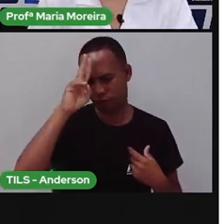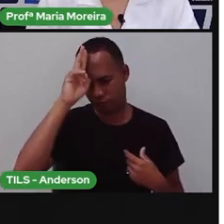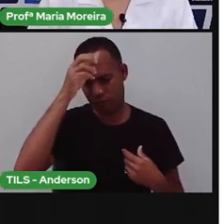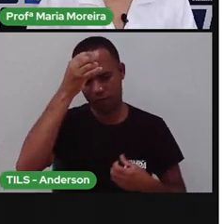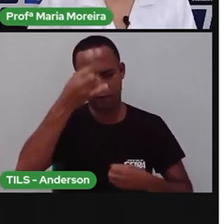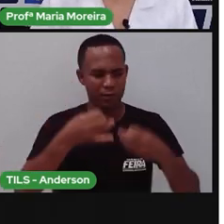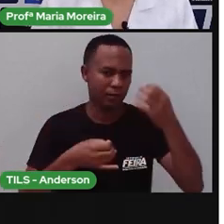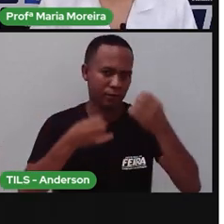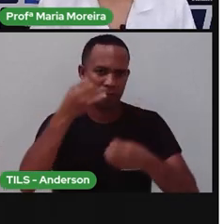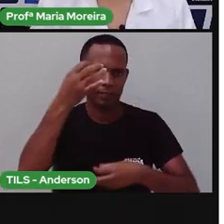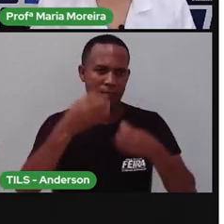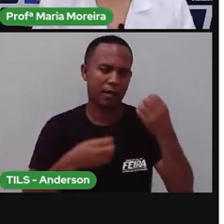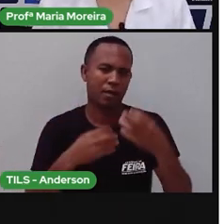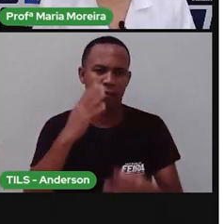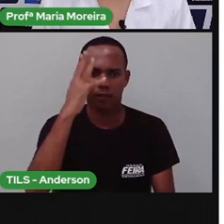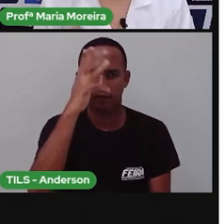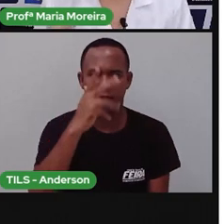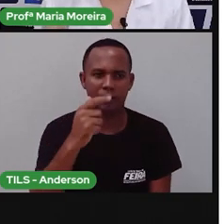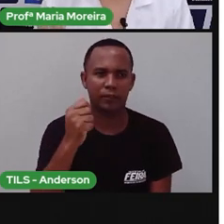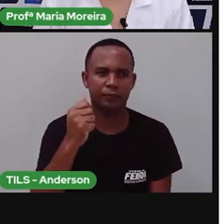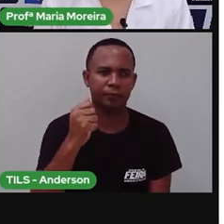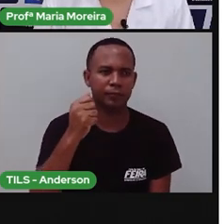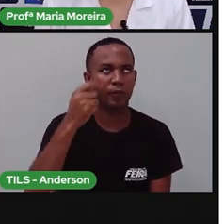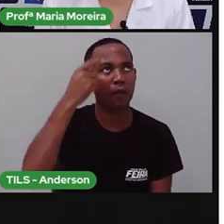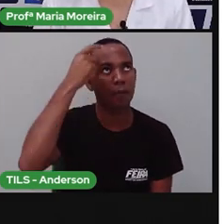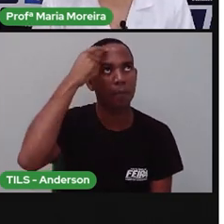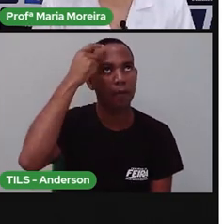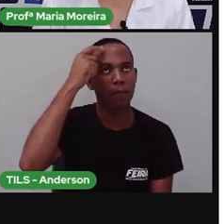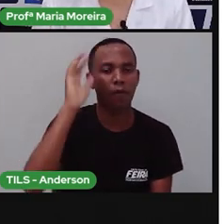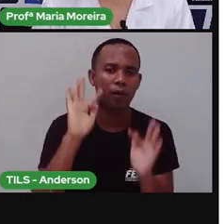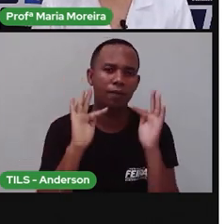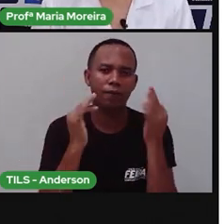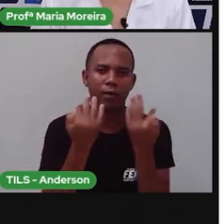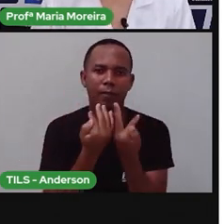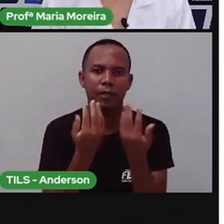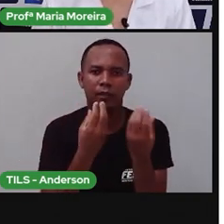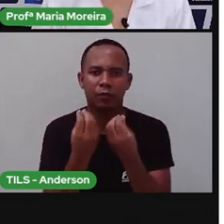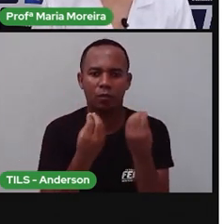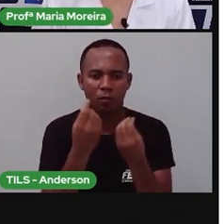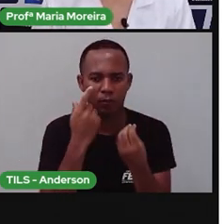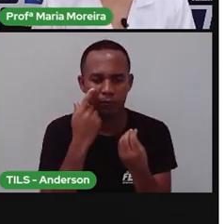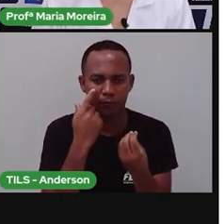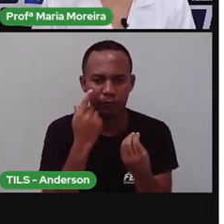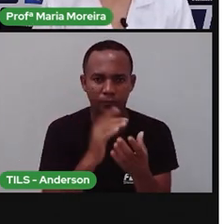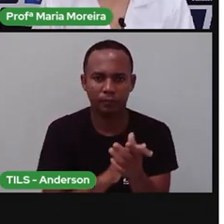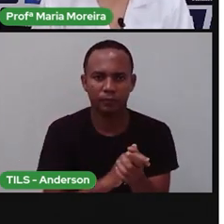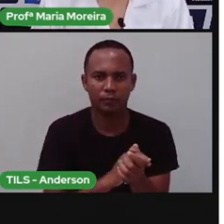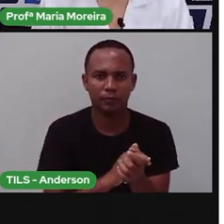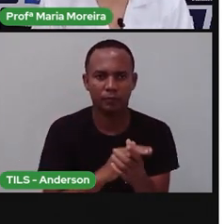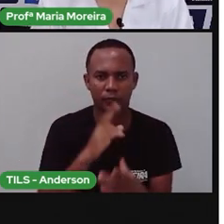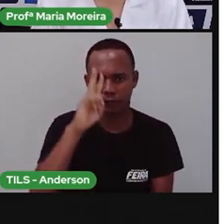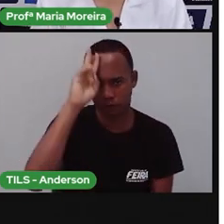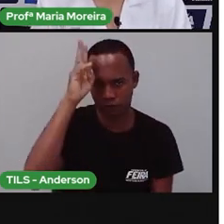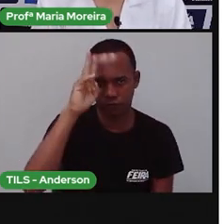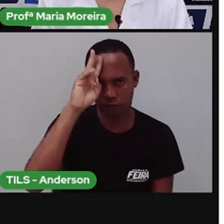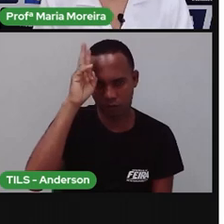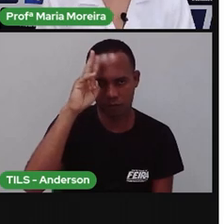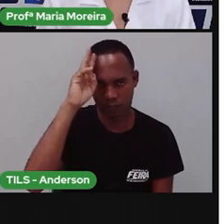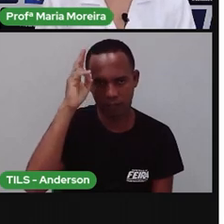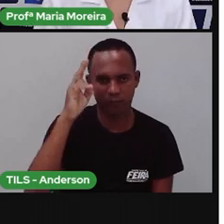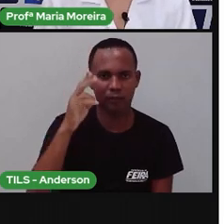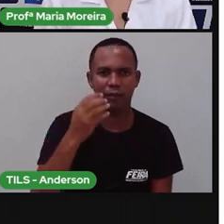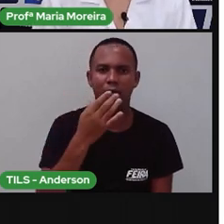bem fofinha, Anderson. Pra vocês falando de memórias da família, tá? É uma história bem, bem